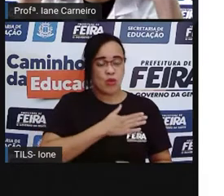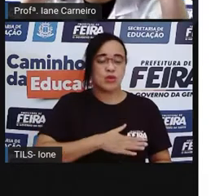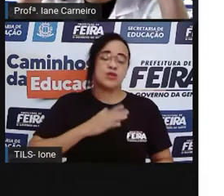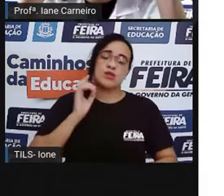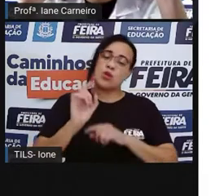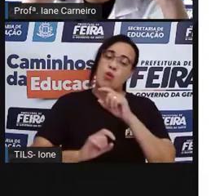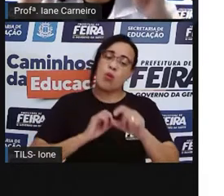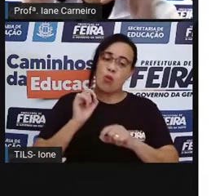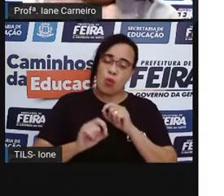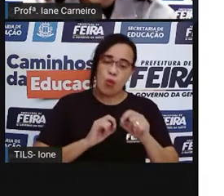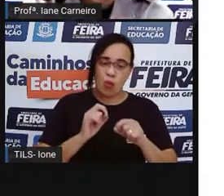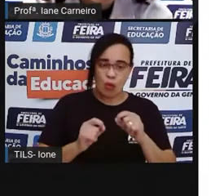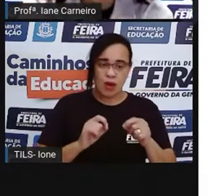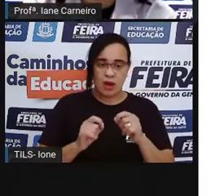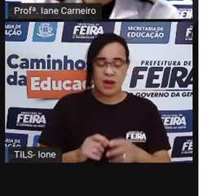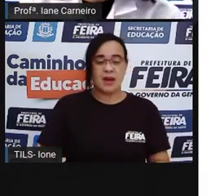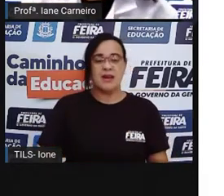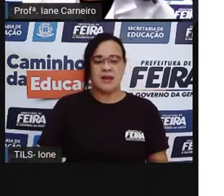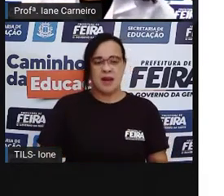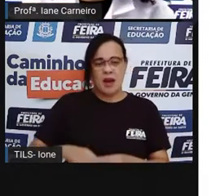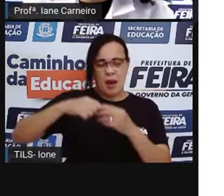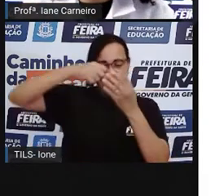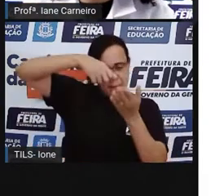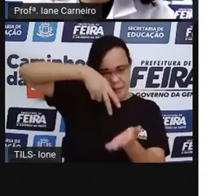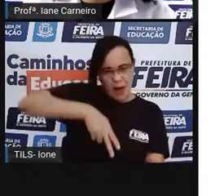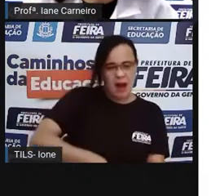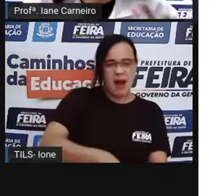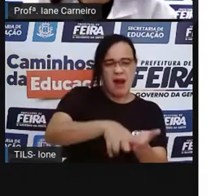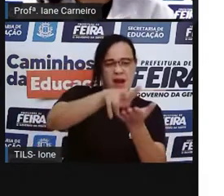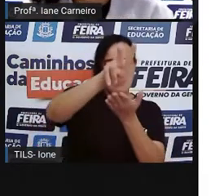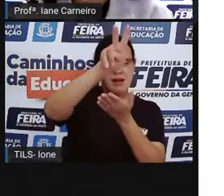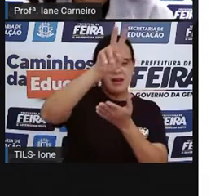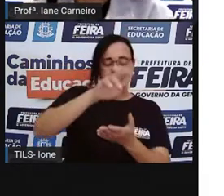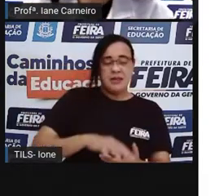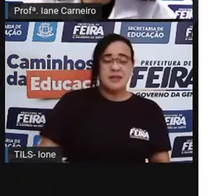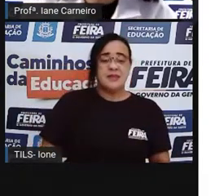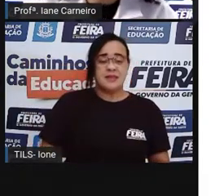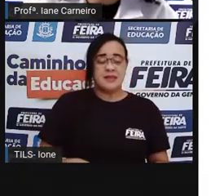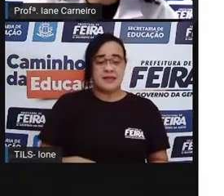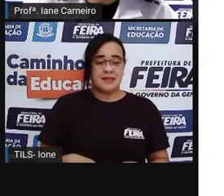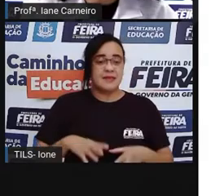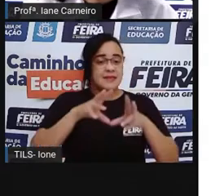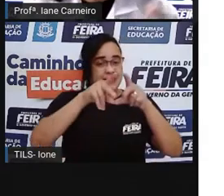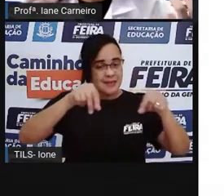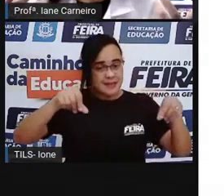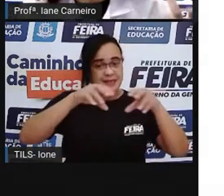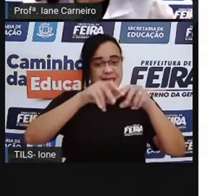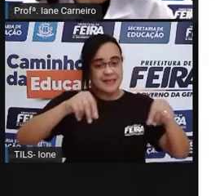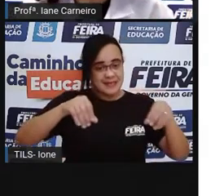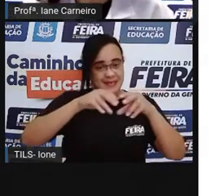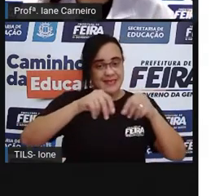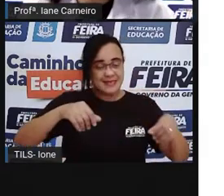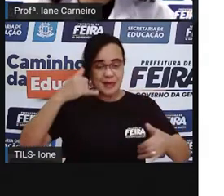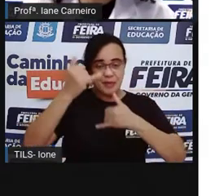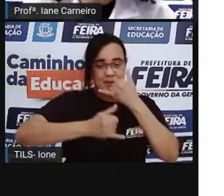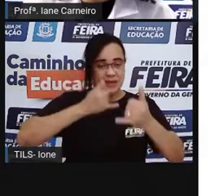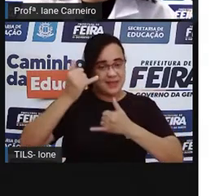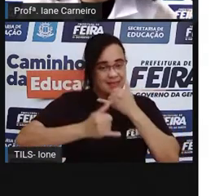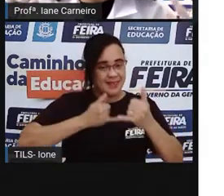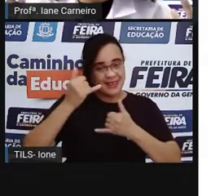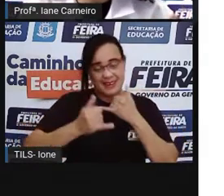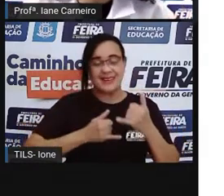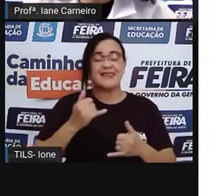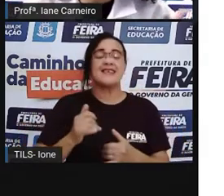escalada, né? Tem também brincar na caixa de areia, né? Brincar de faz de conta.